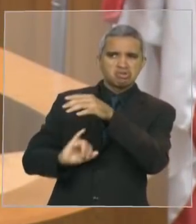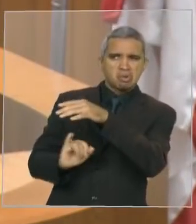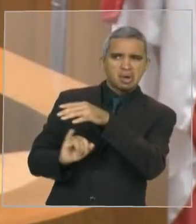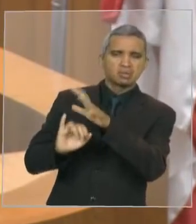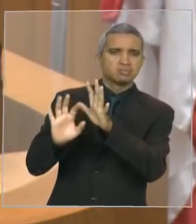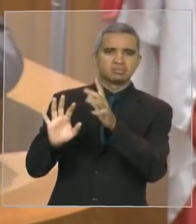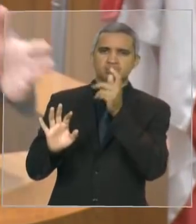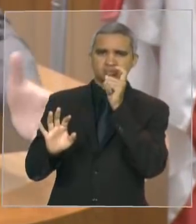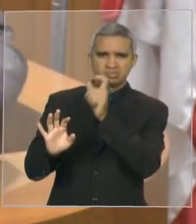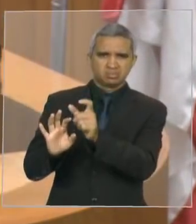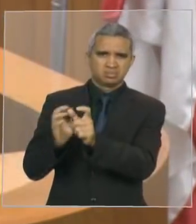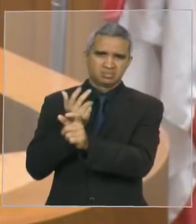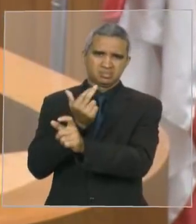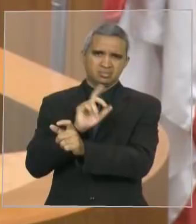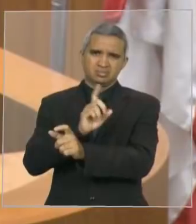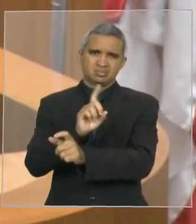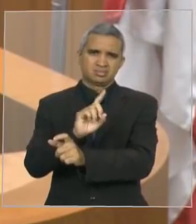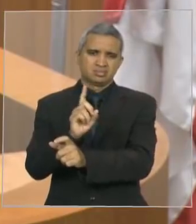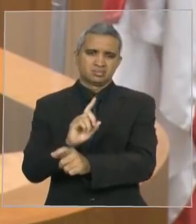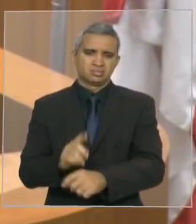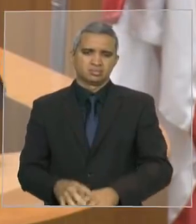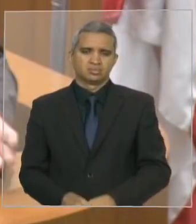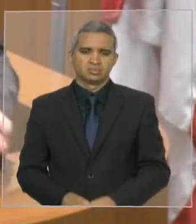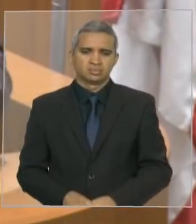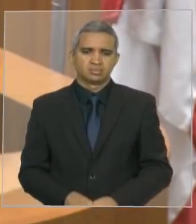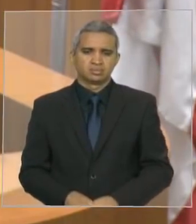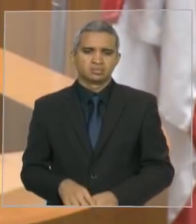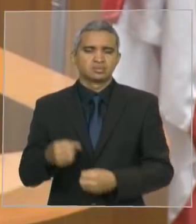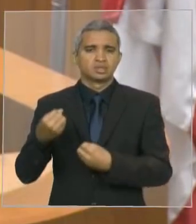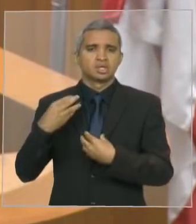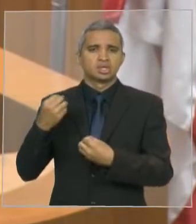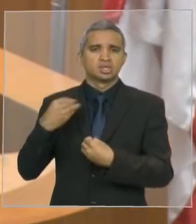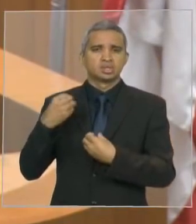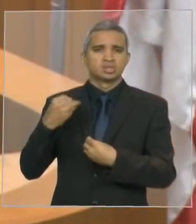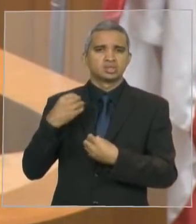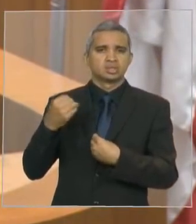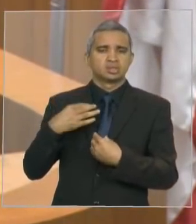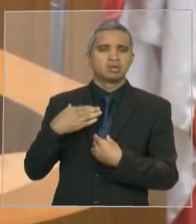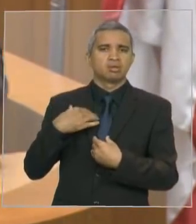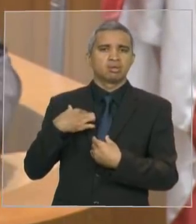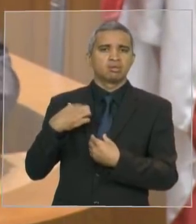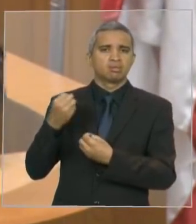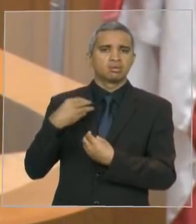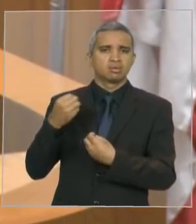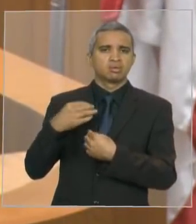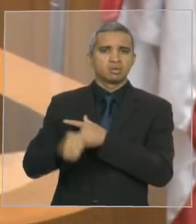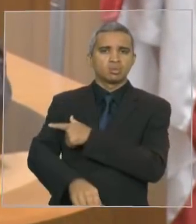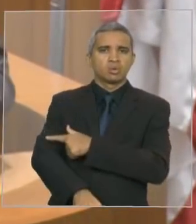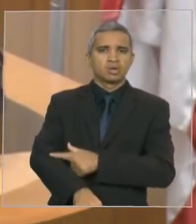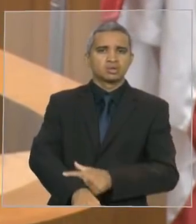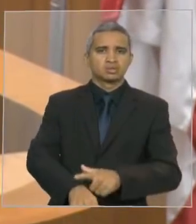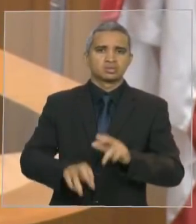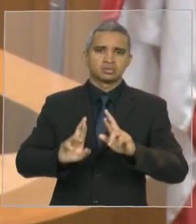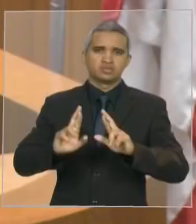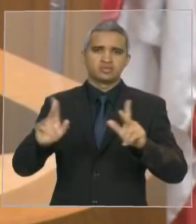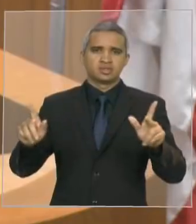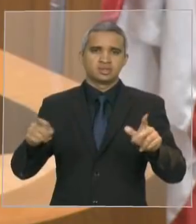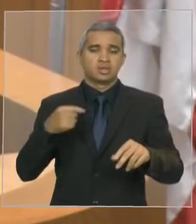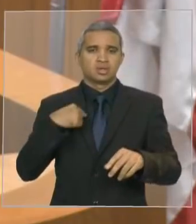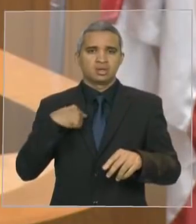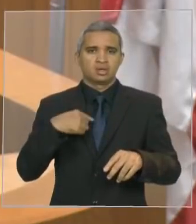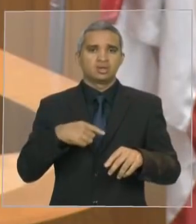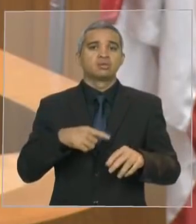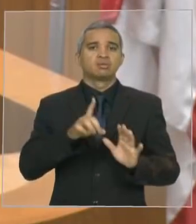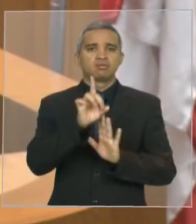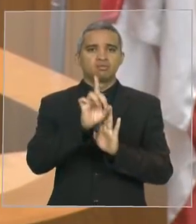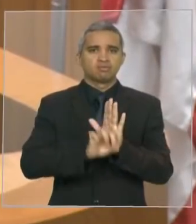pequeno, como irresponsável. A educação que tenho não me permite isso. Sou formado em direito e pós-graduado. Mas